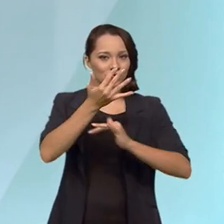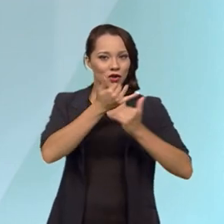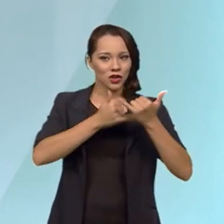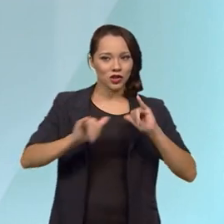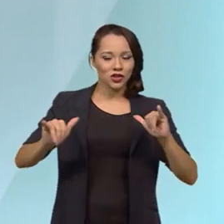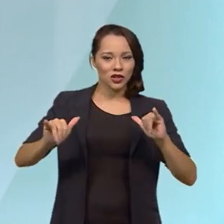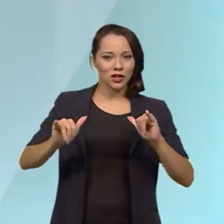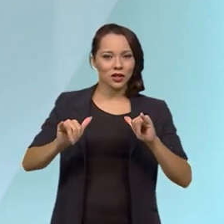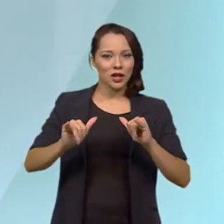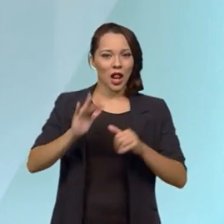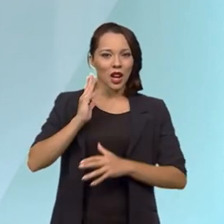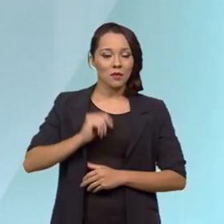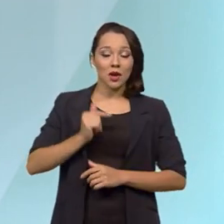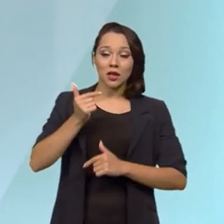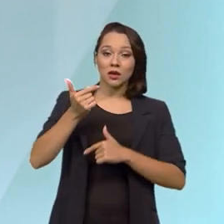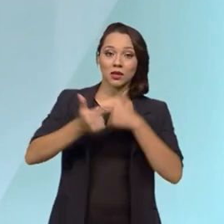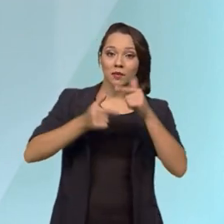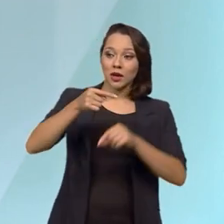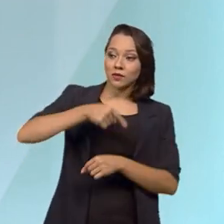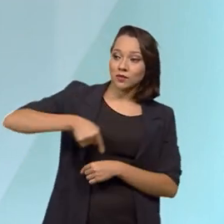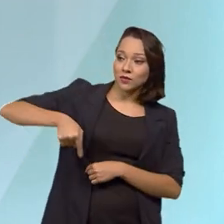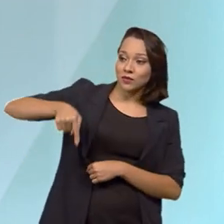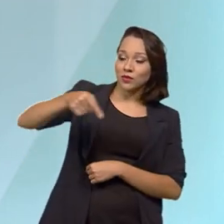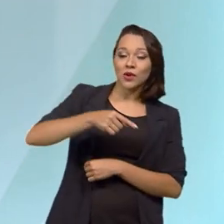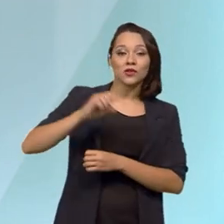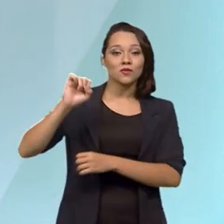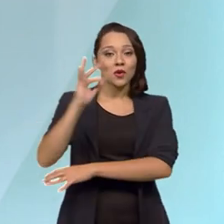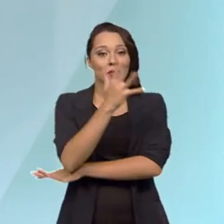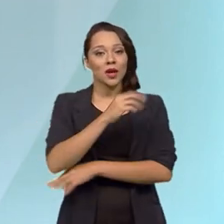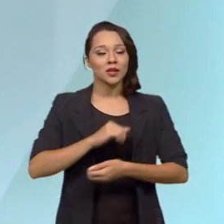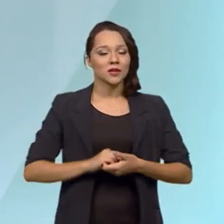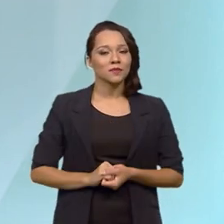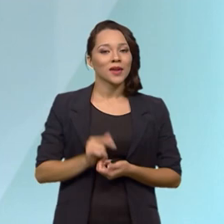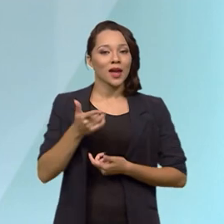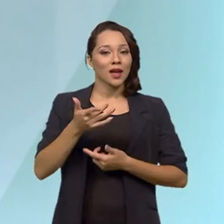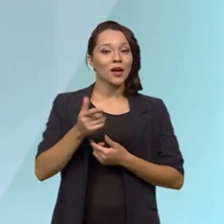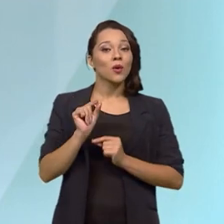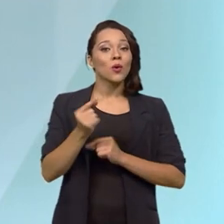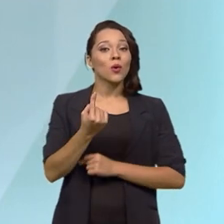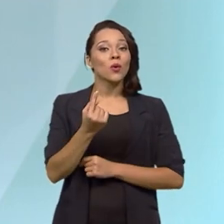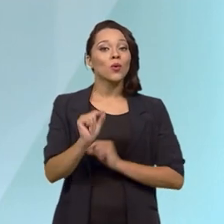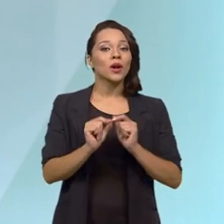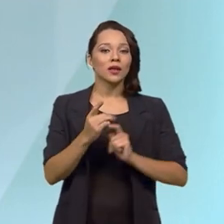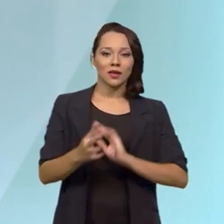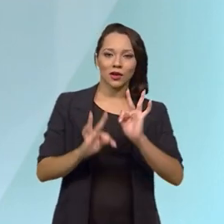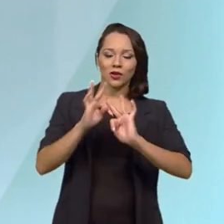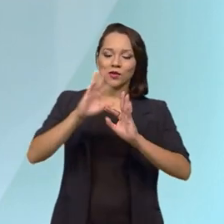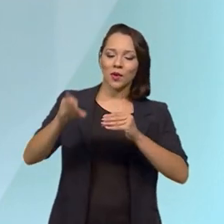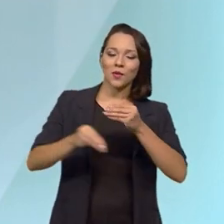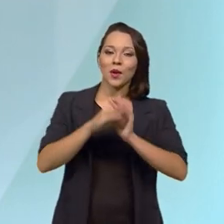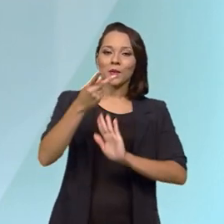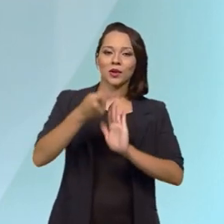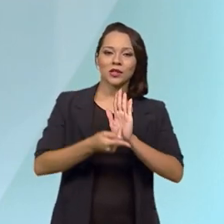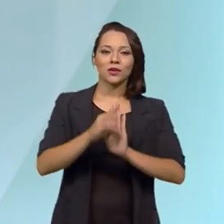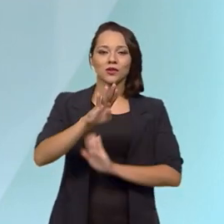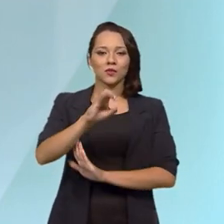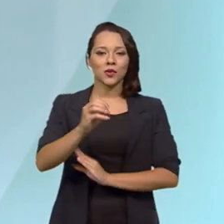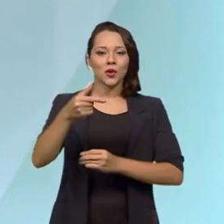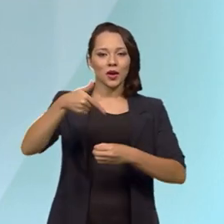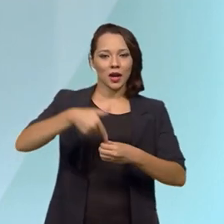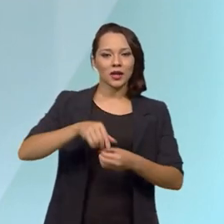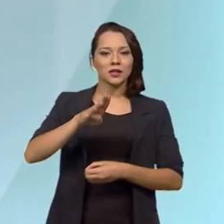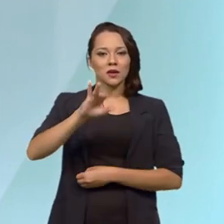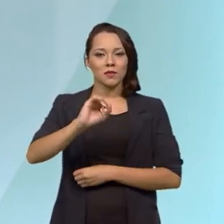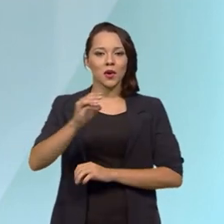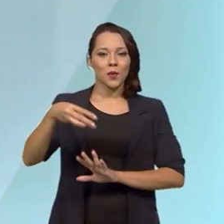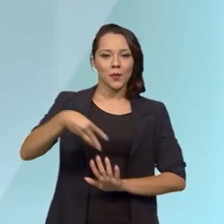vários trabalhos ao redor de meio ambiente. Um deles foi a geração de tecnologia para a implementação de projetos de biogás e biometano.